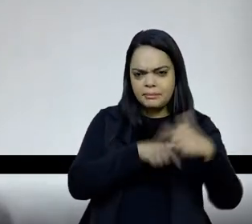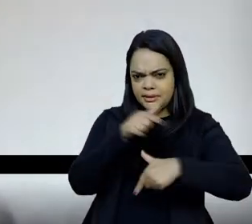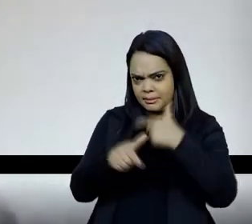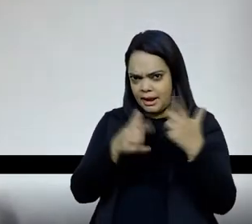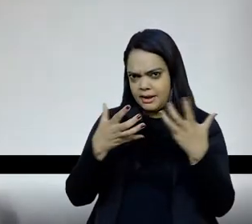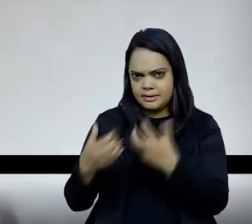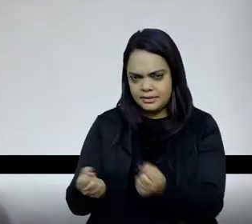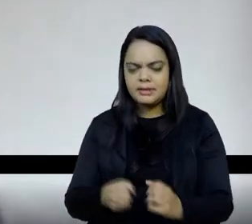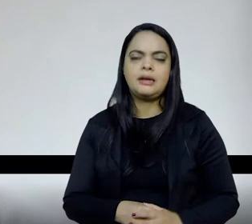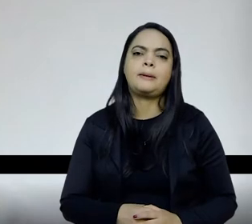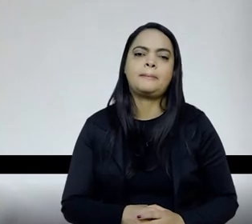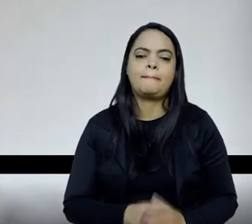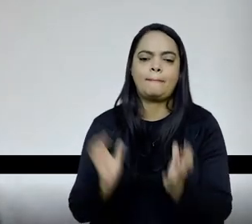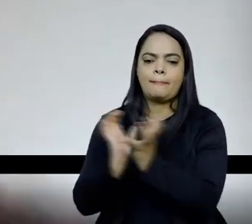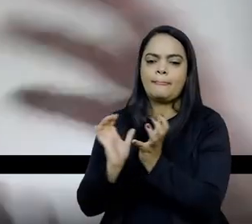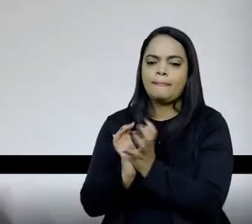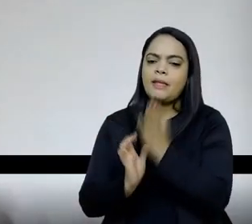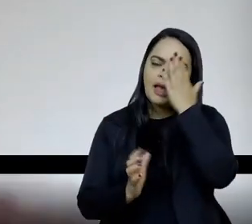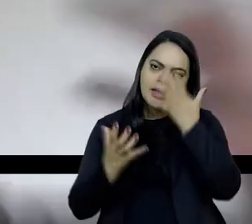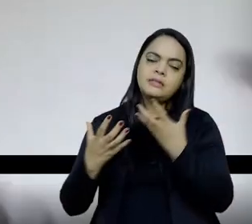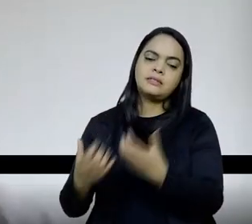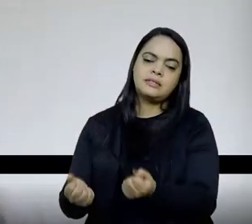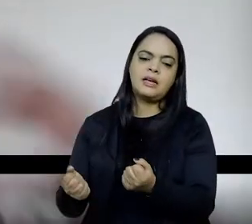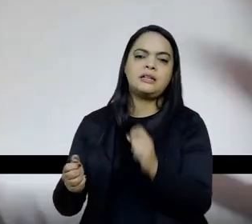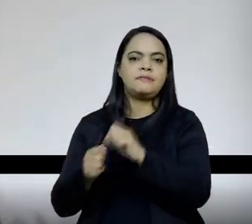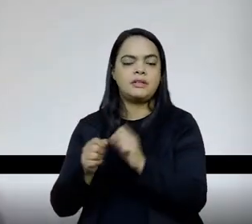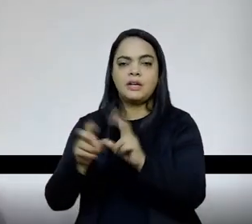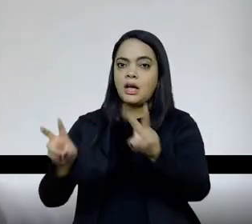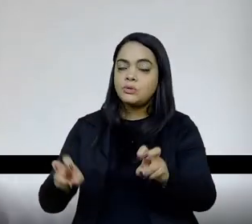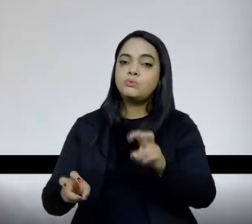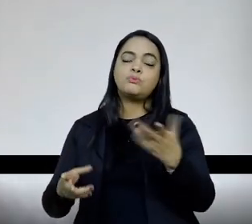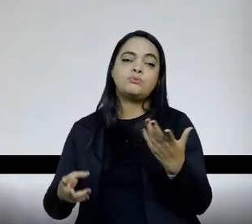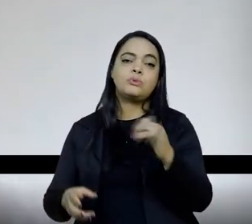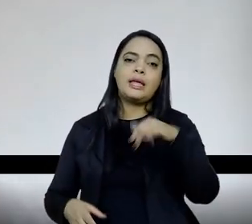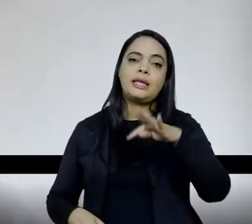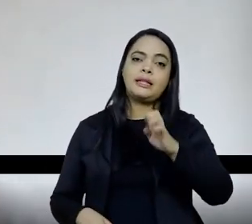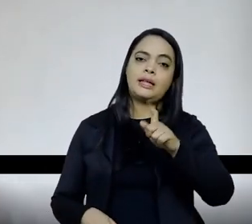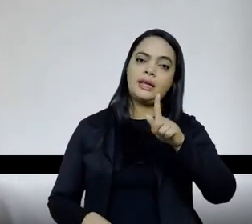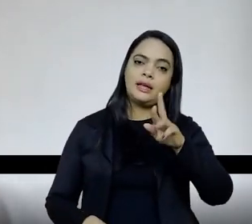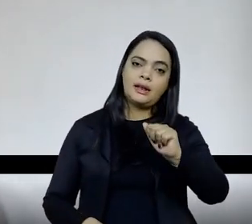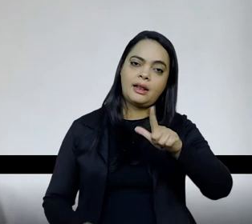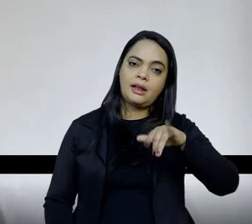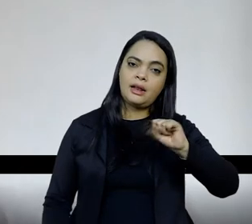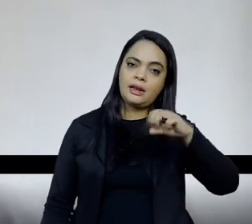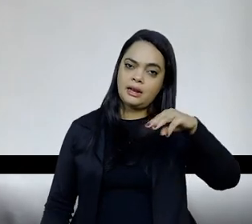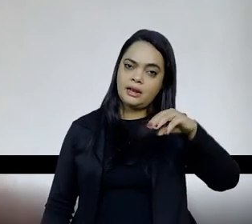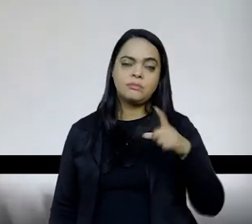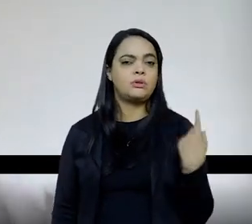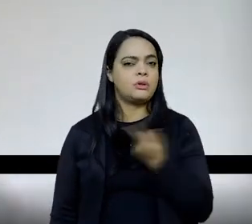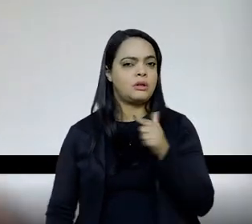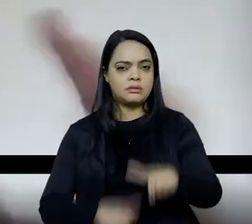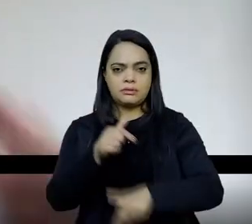sequência didática sobre integralismo, é isso, quer dizer, eu fico pensando, a nossa função é de